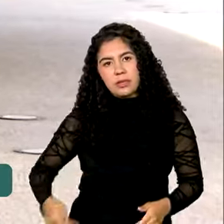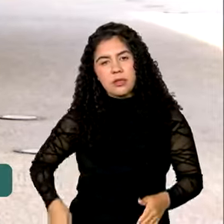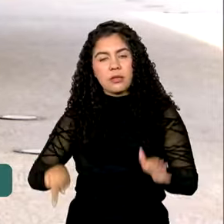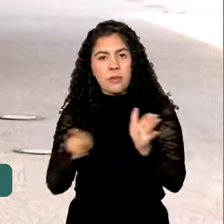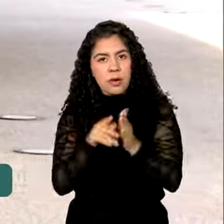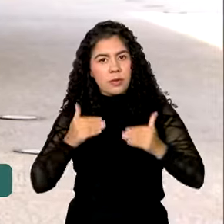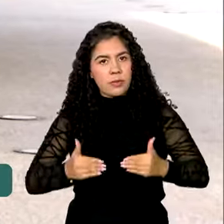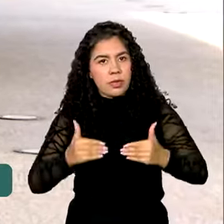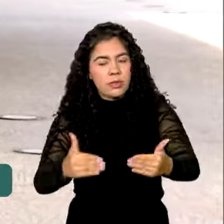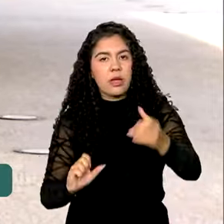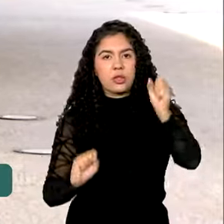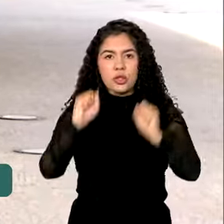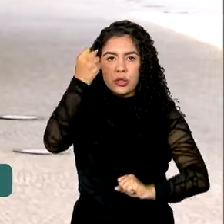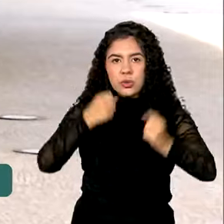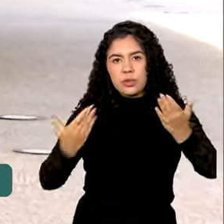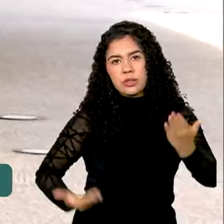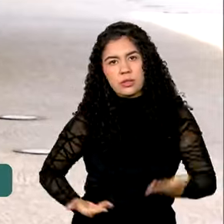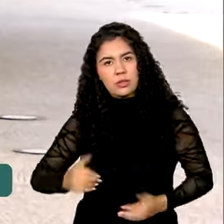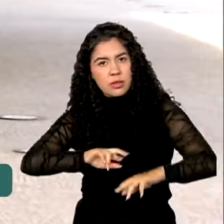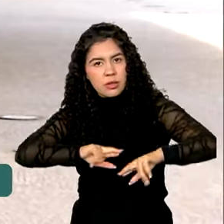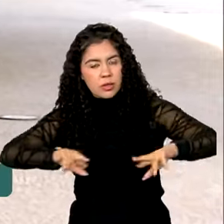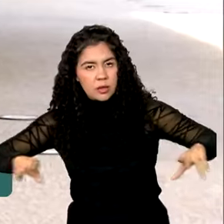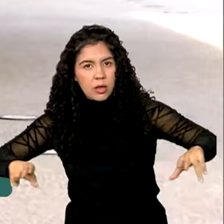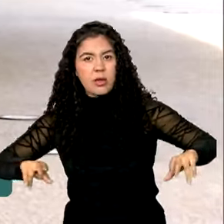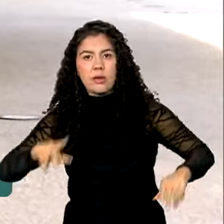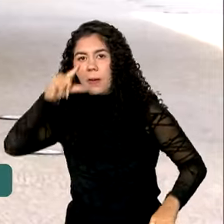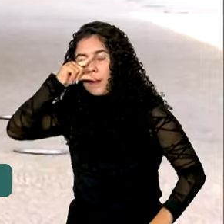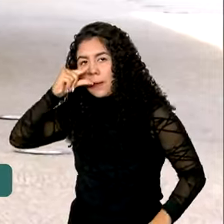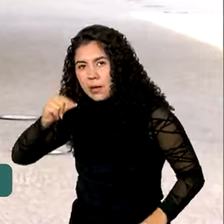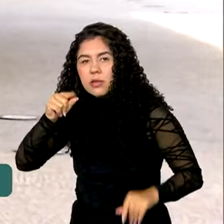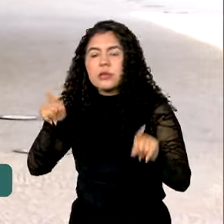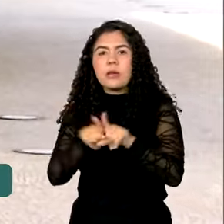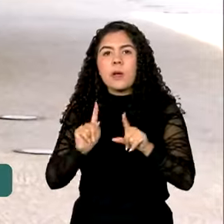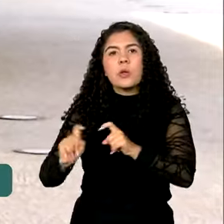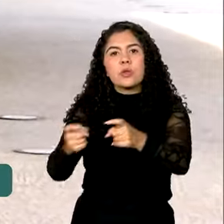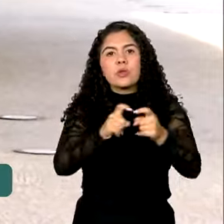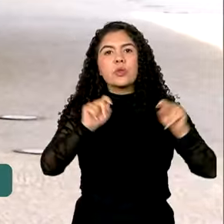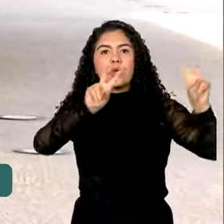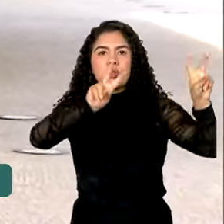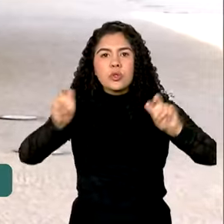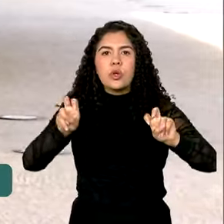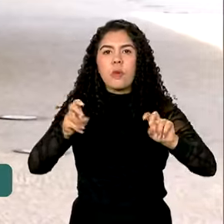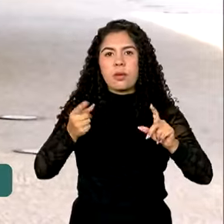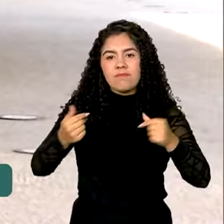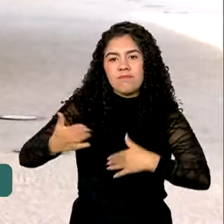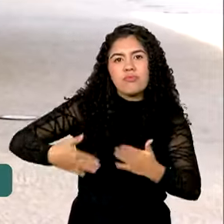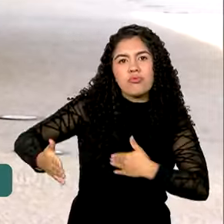Comércio e Serviço, Geraldo Alckmin. E os dois trataram sobre comércio e investimentos.